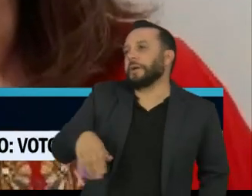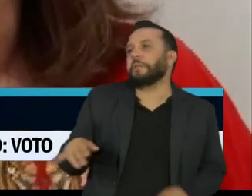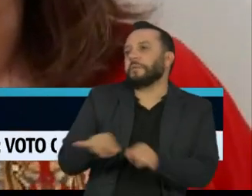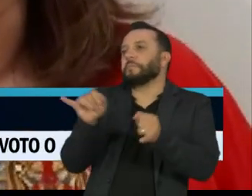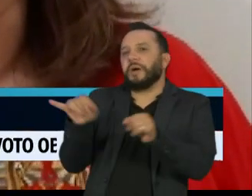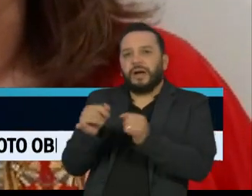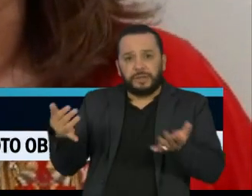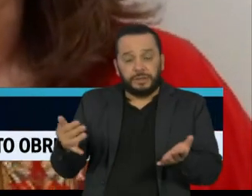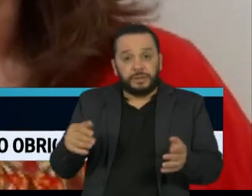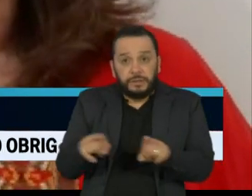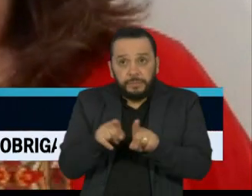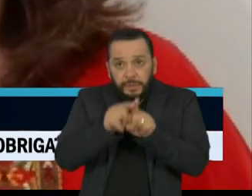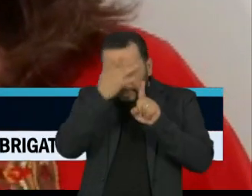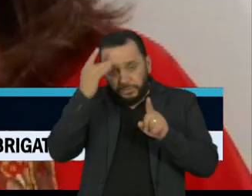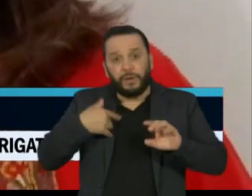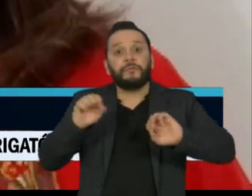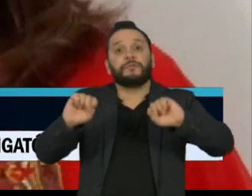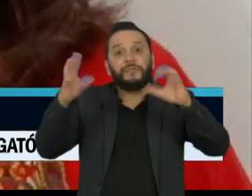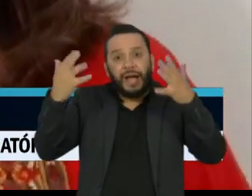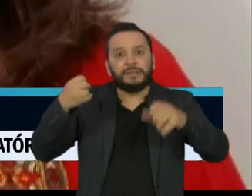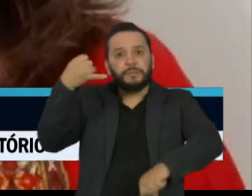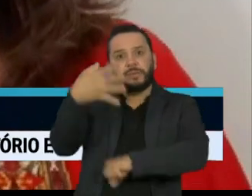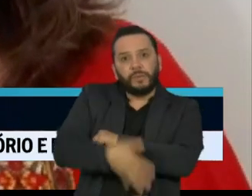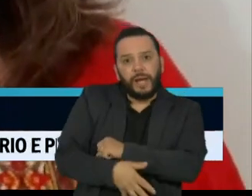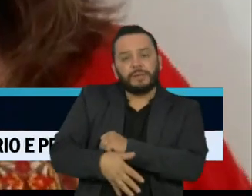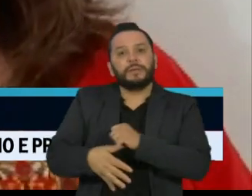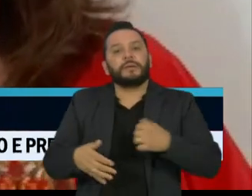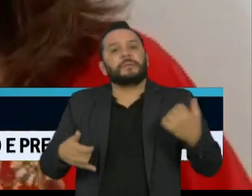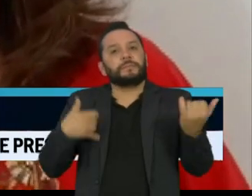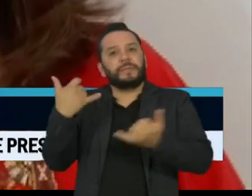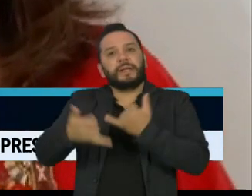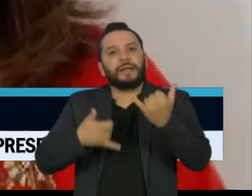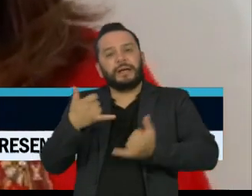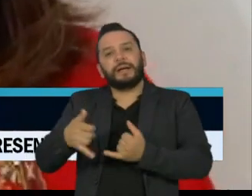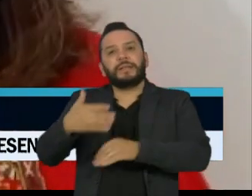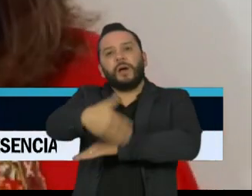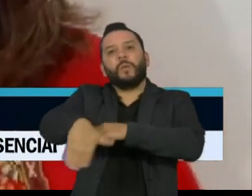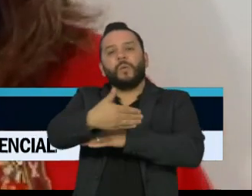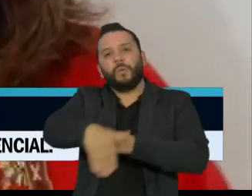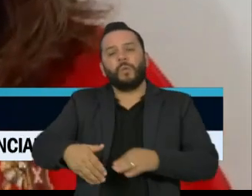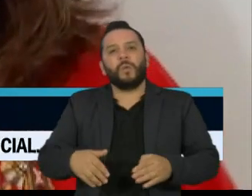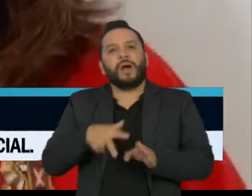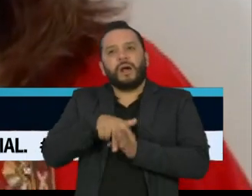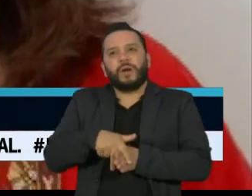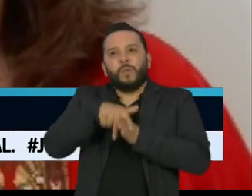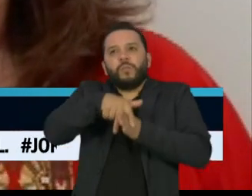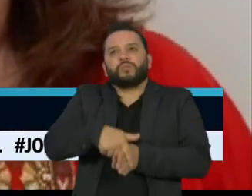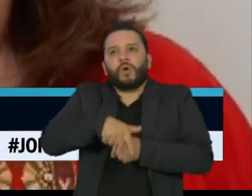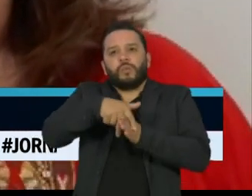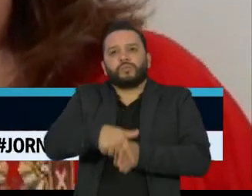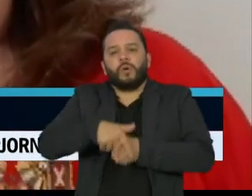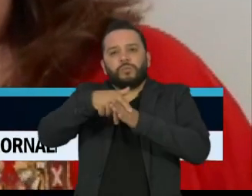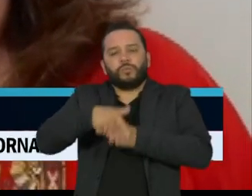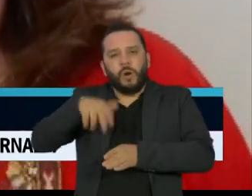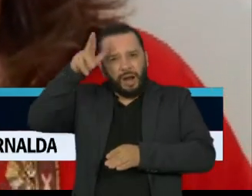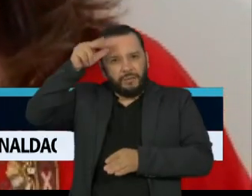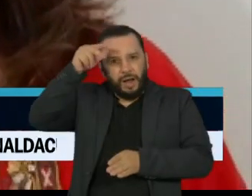fazendo festas noturnas, brincando até com cavalos aqui na rua, na minha rua mesmo estão fazendo isso.